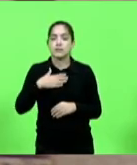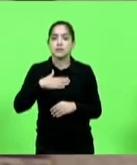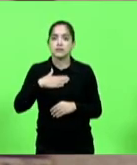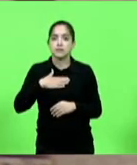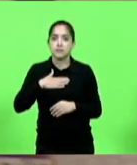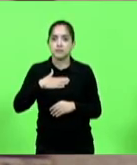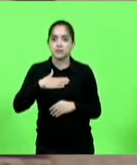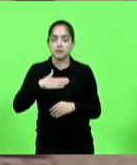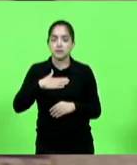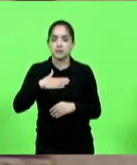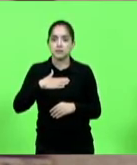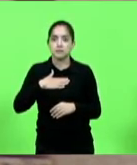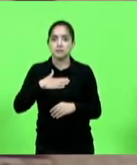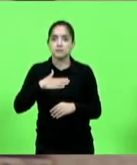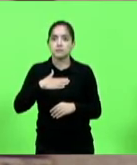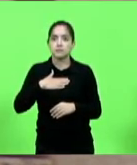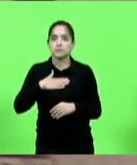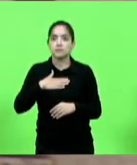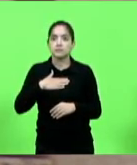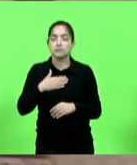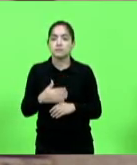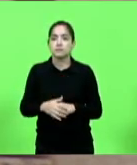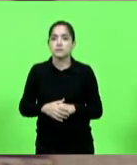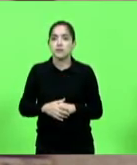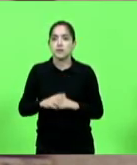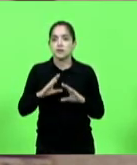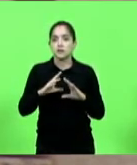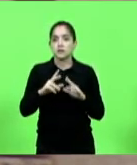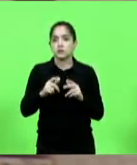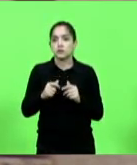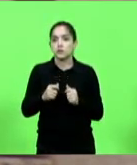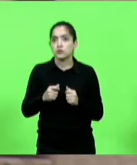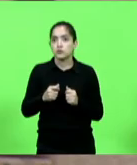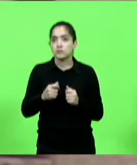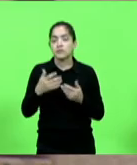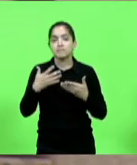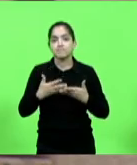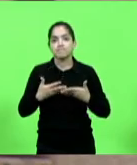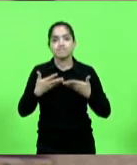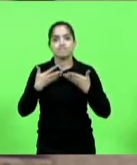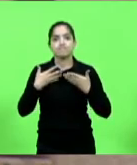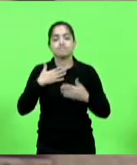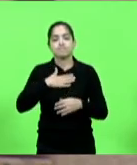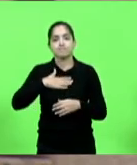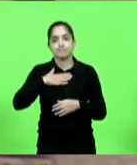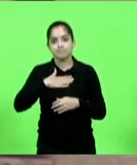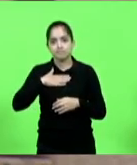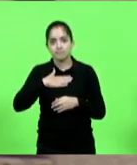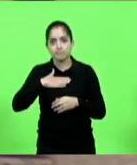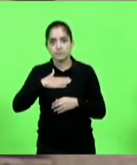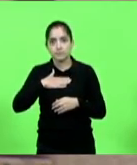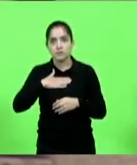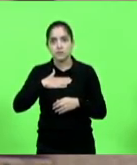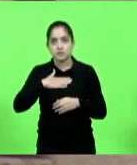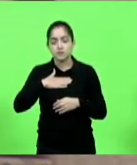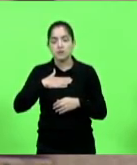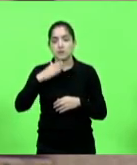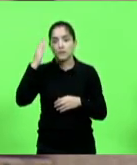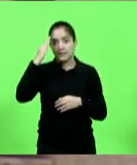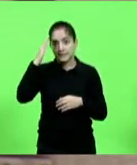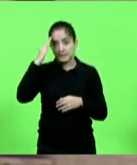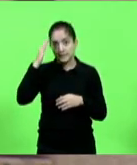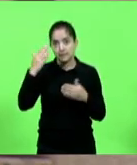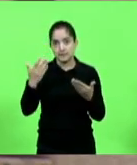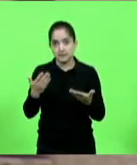toda a minha satisfação em entender esse